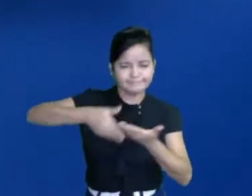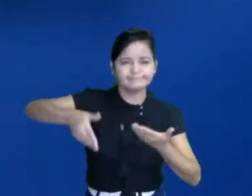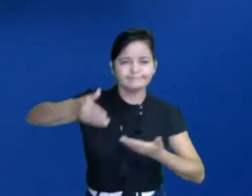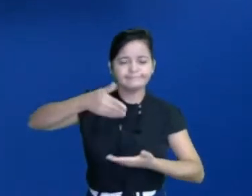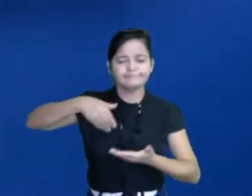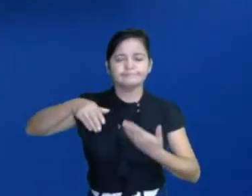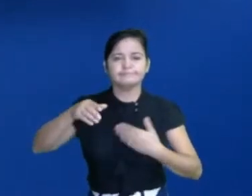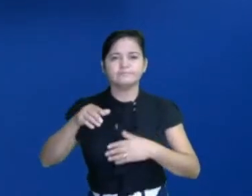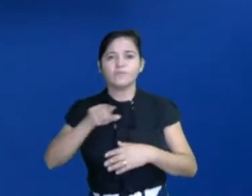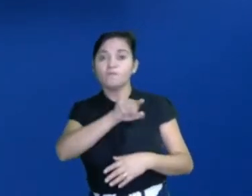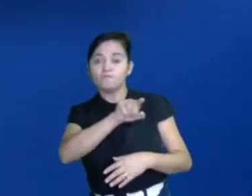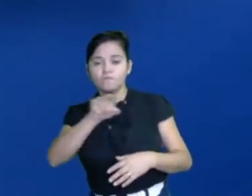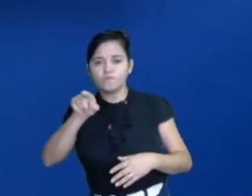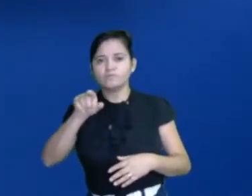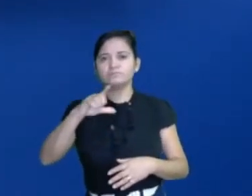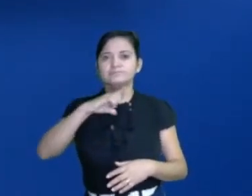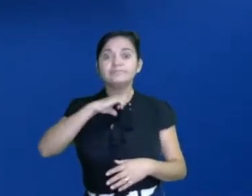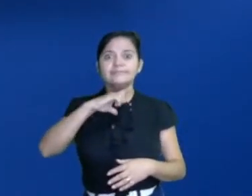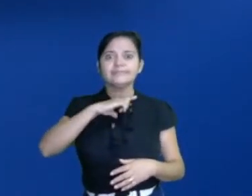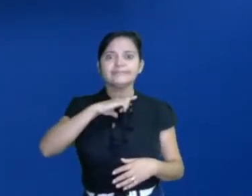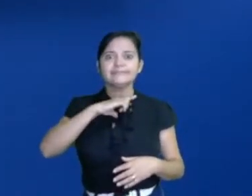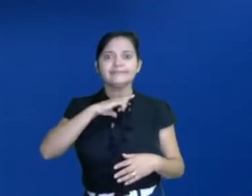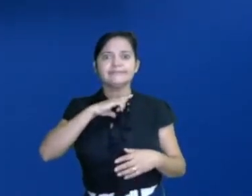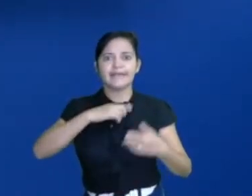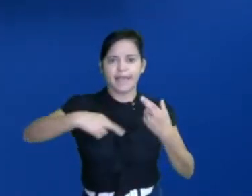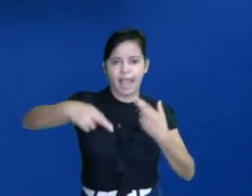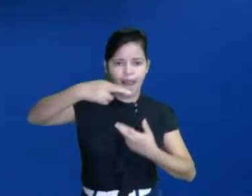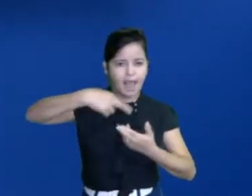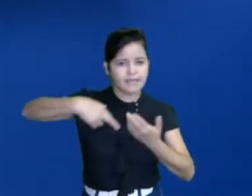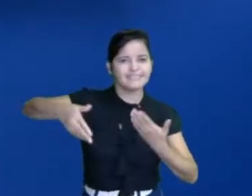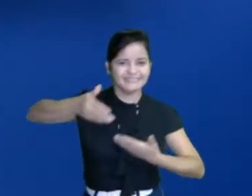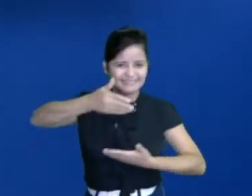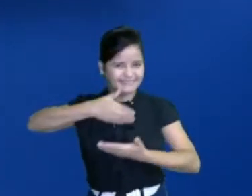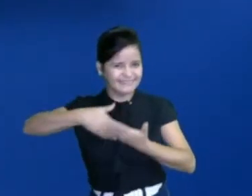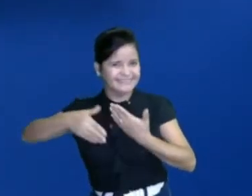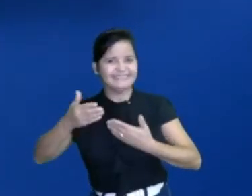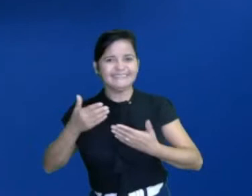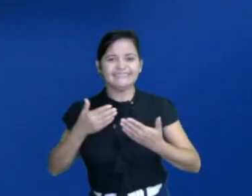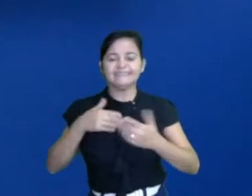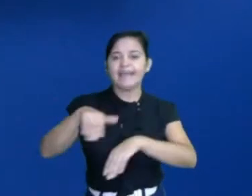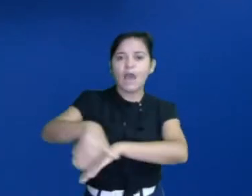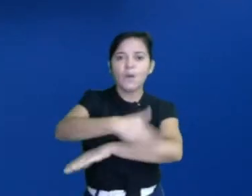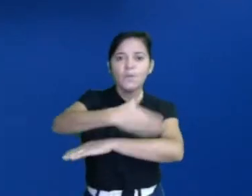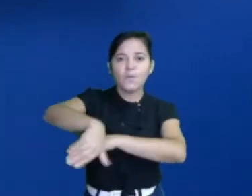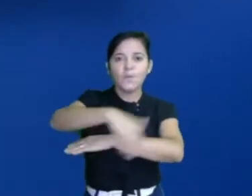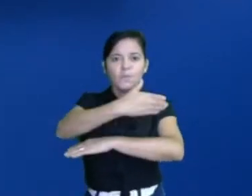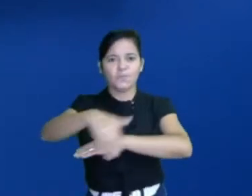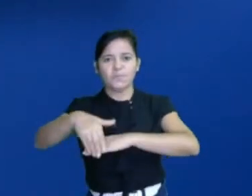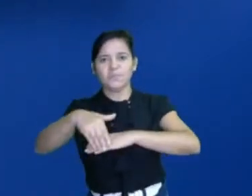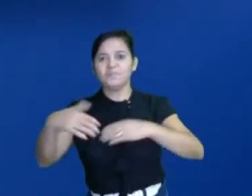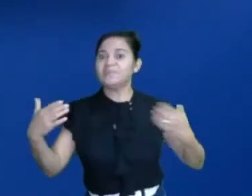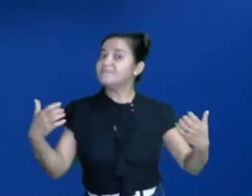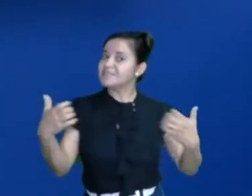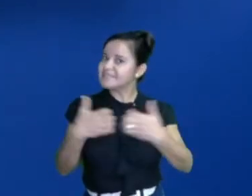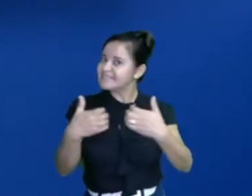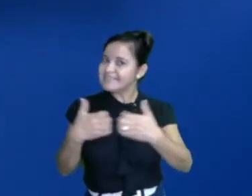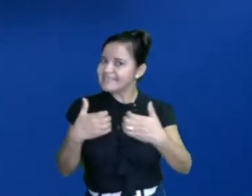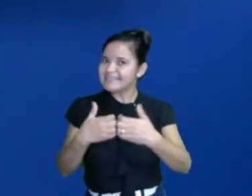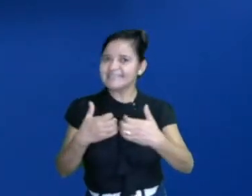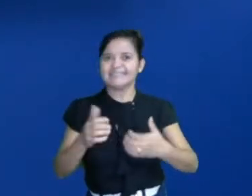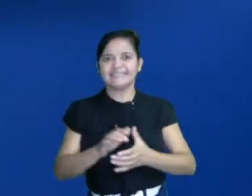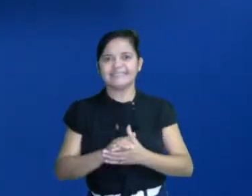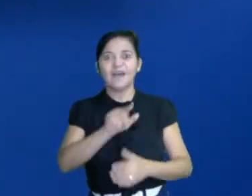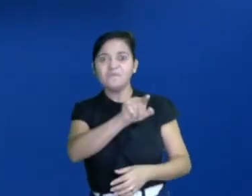que você tem relação com ele na rua, na vizinhança,